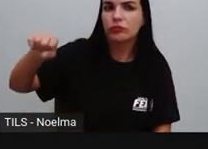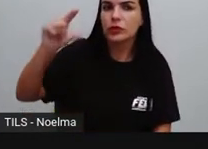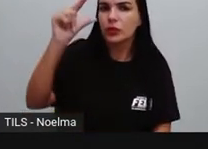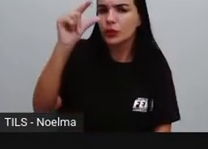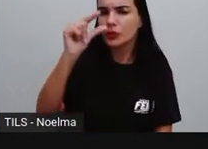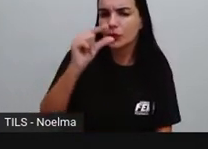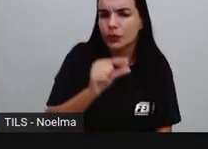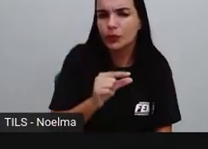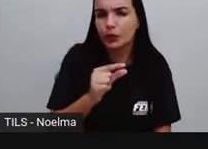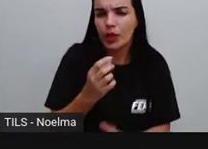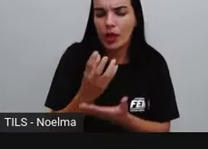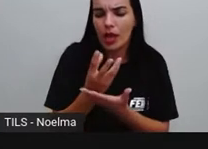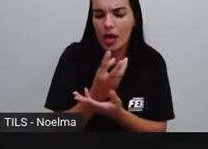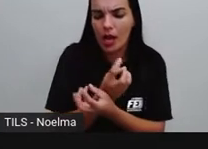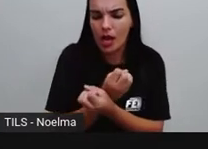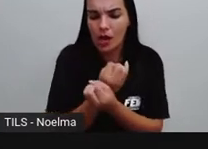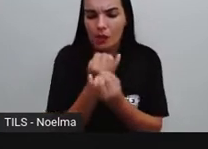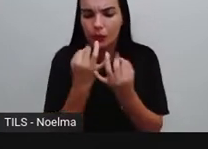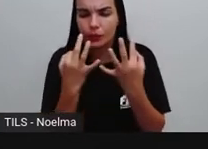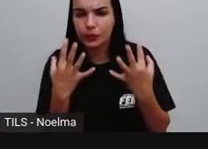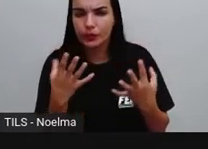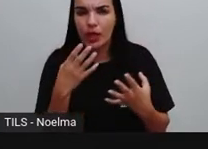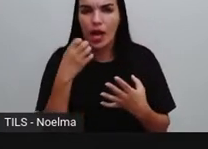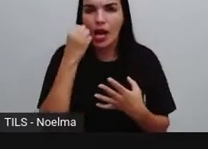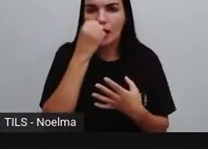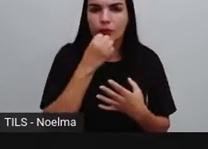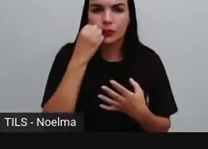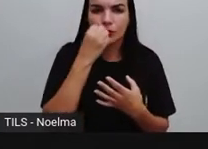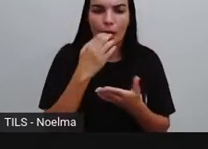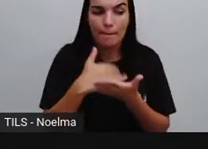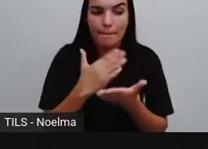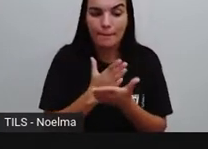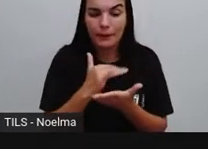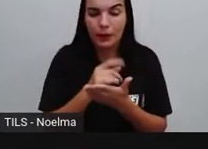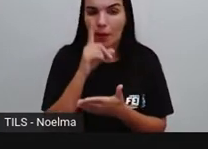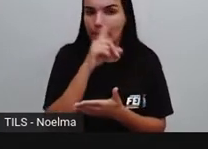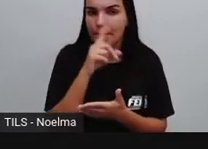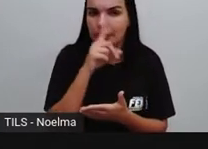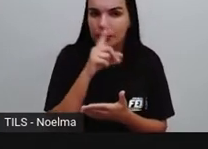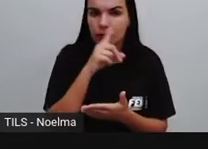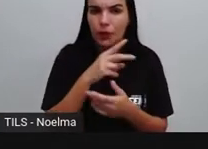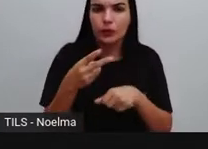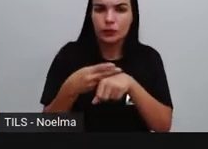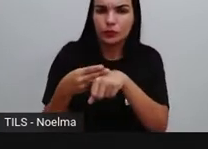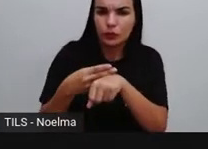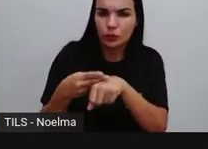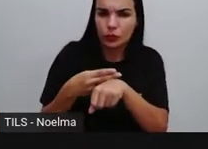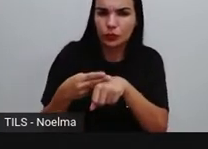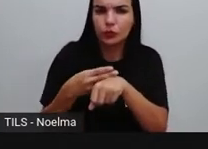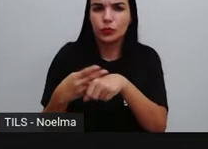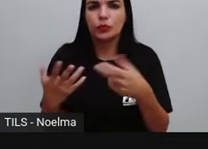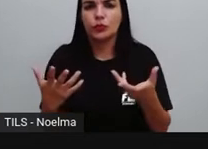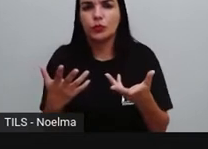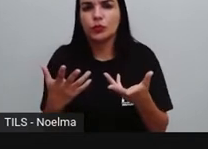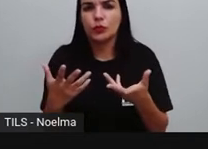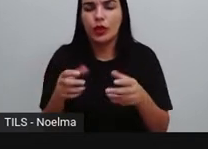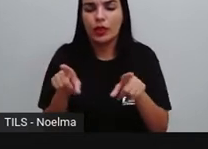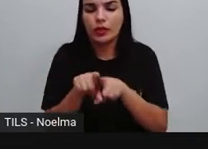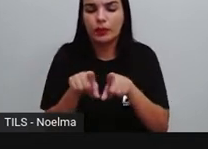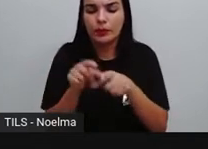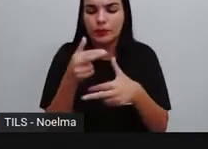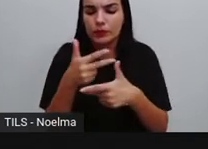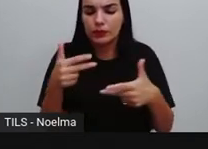em bolos, biscoitos recheados, bebidas açucaradas, achocolatadas e produtos lácteos. Eu